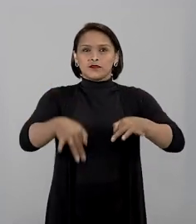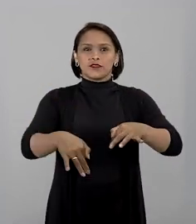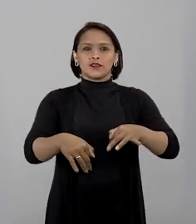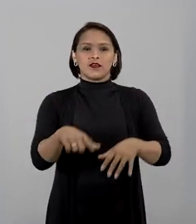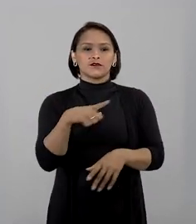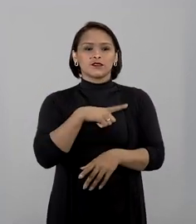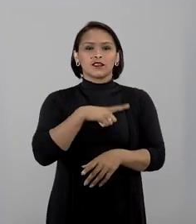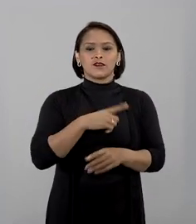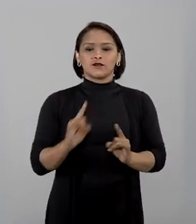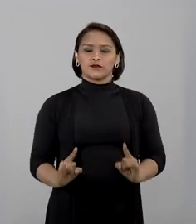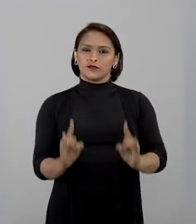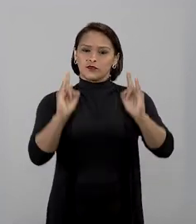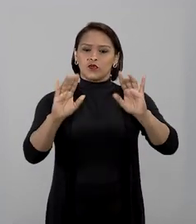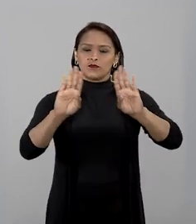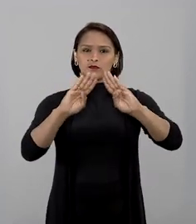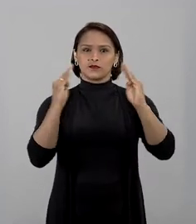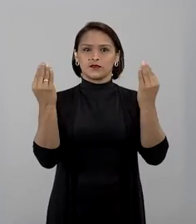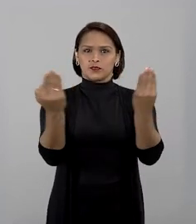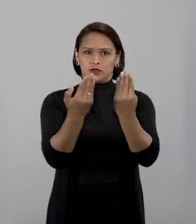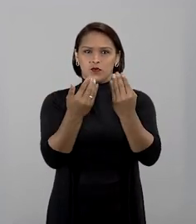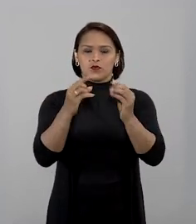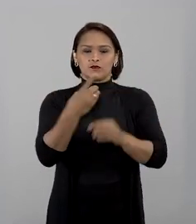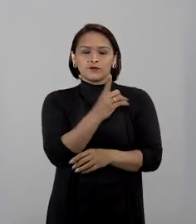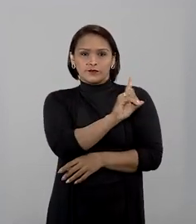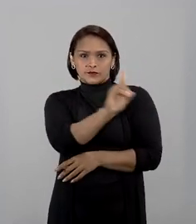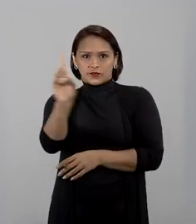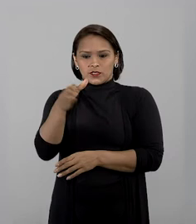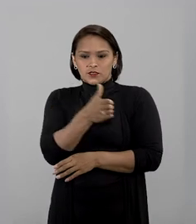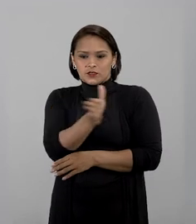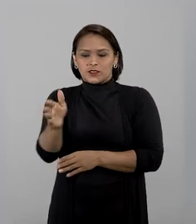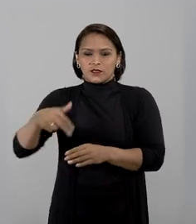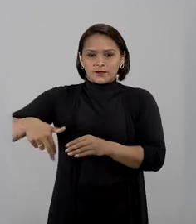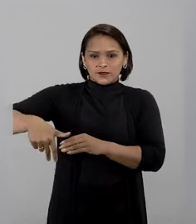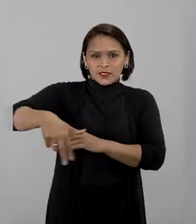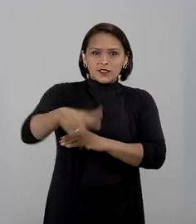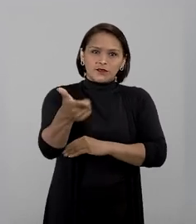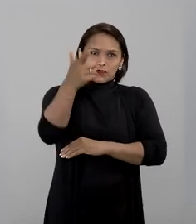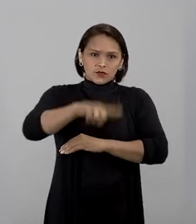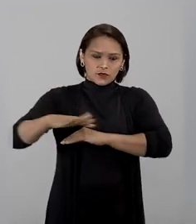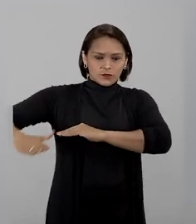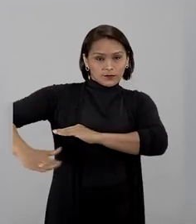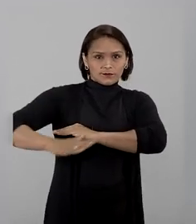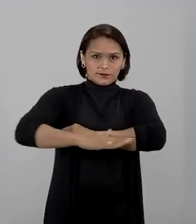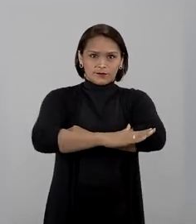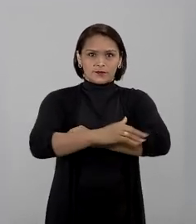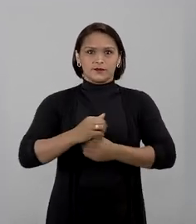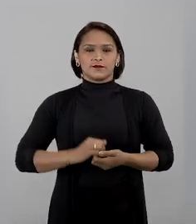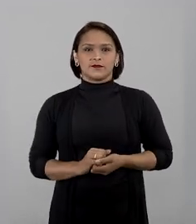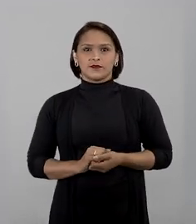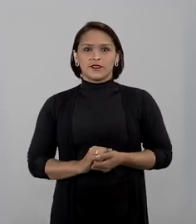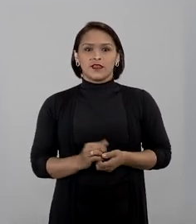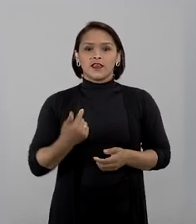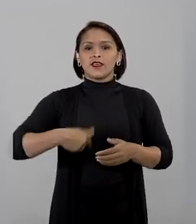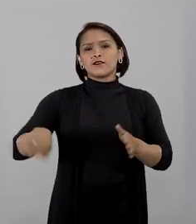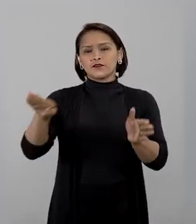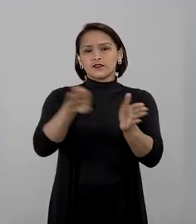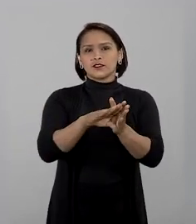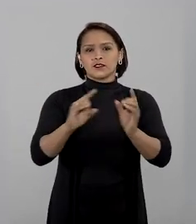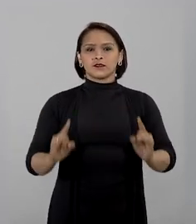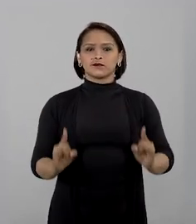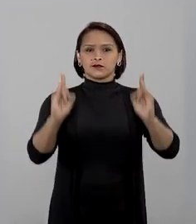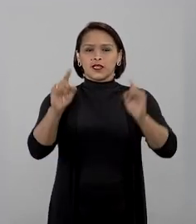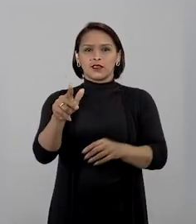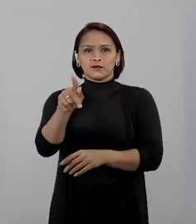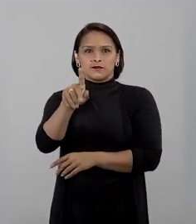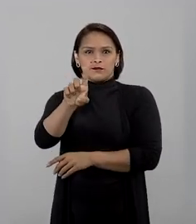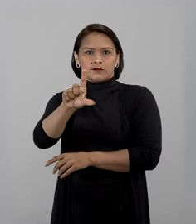No final, haverá dois prédios redondos. Vire à direita e atravesse a faixa de pedestres. Você chegará